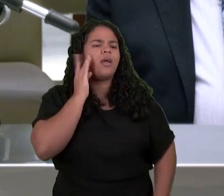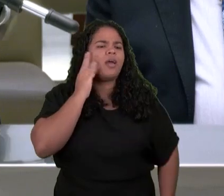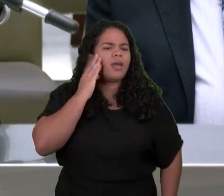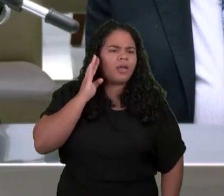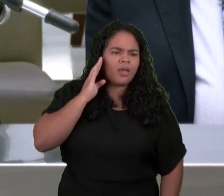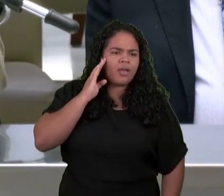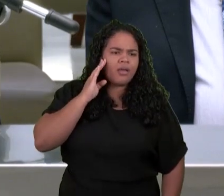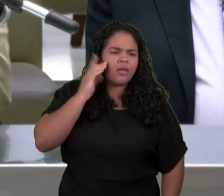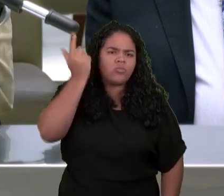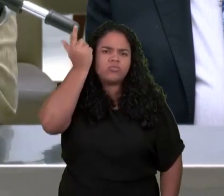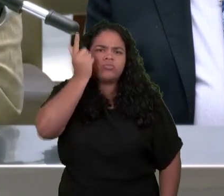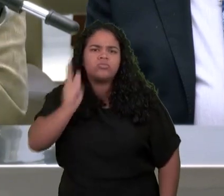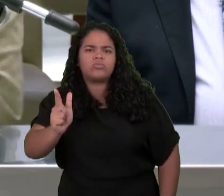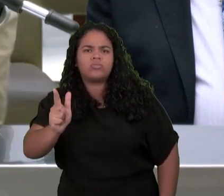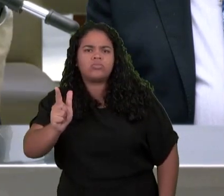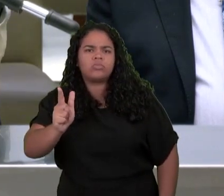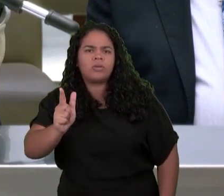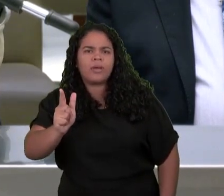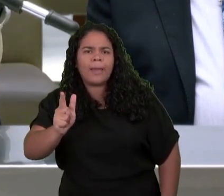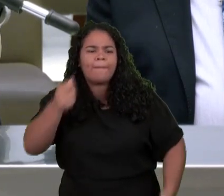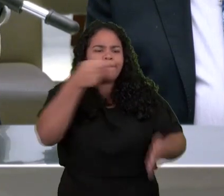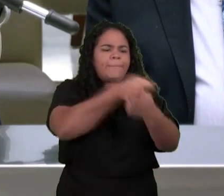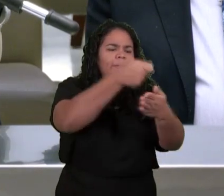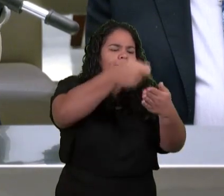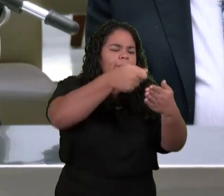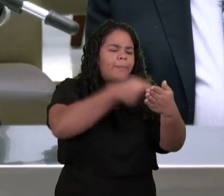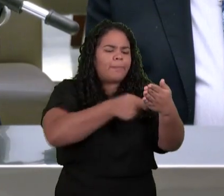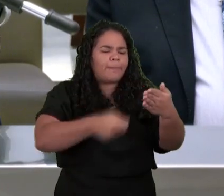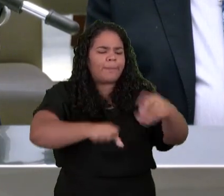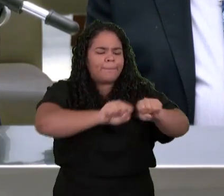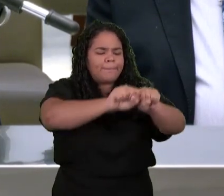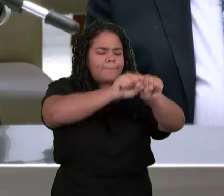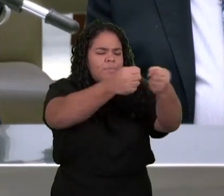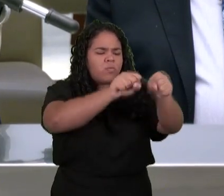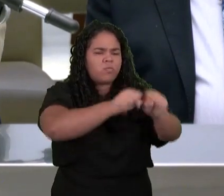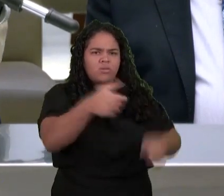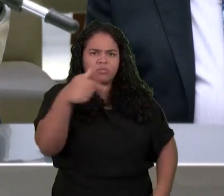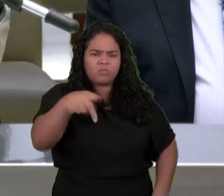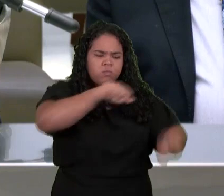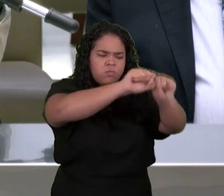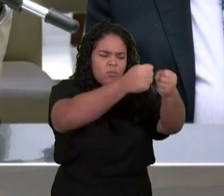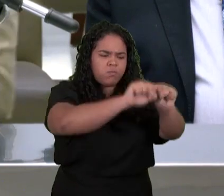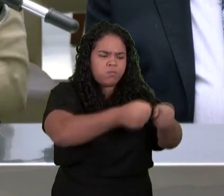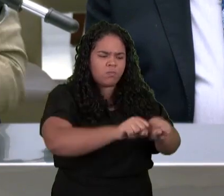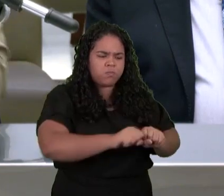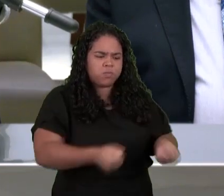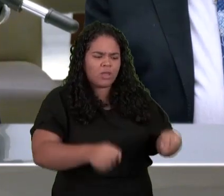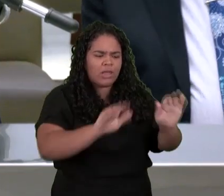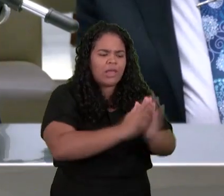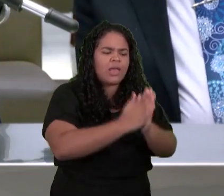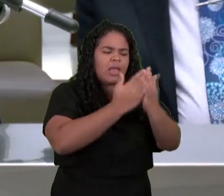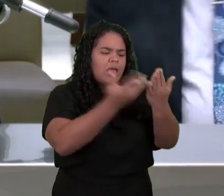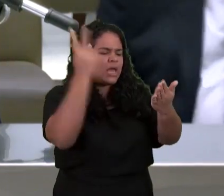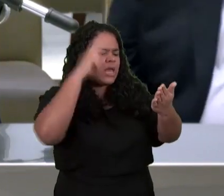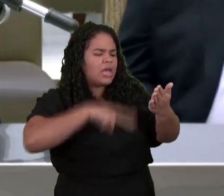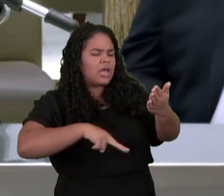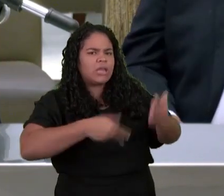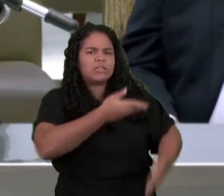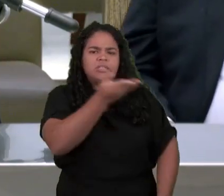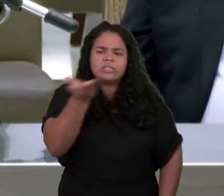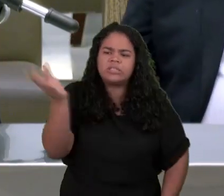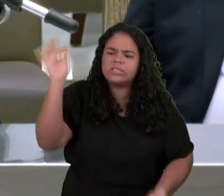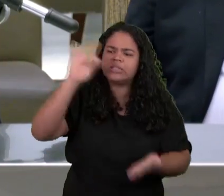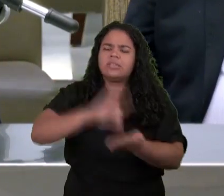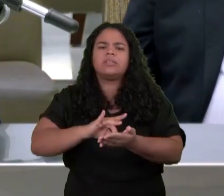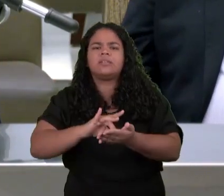abrir o livro E desatar Os seus sete selos A palavra Digno Aqui